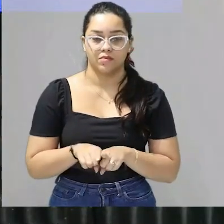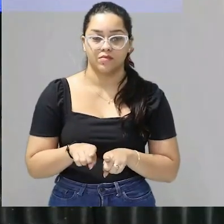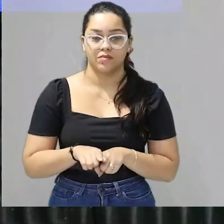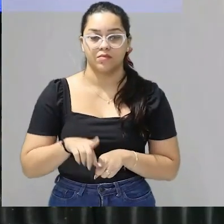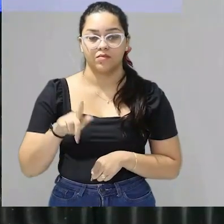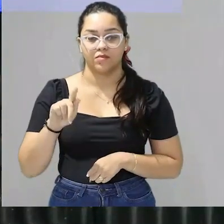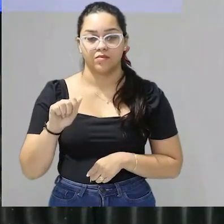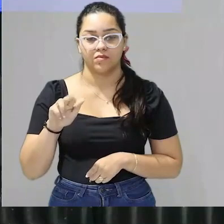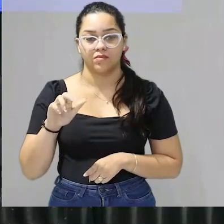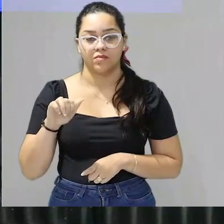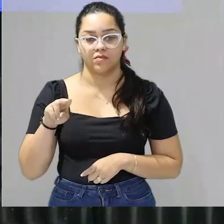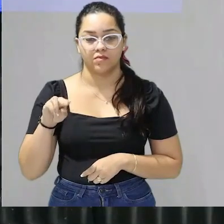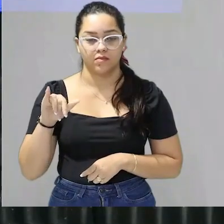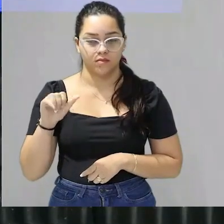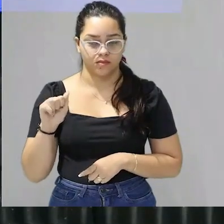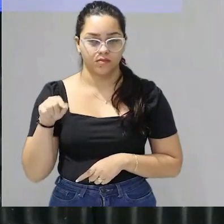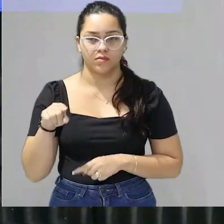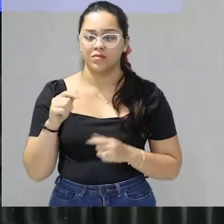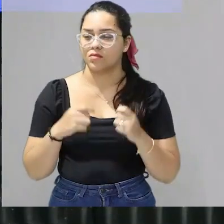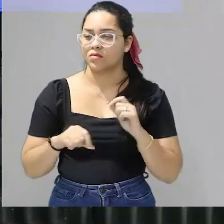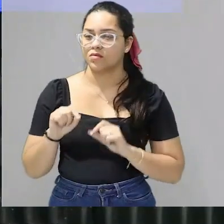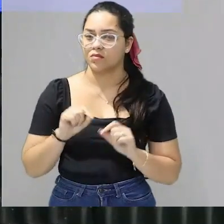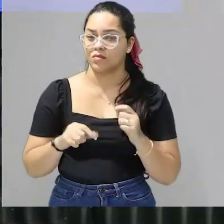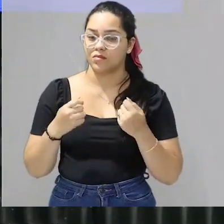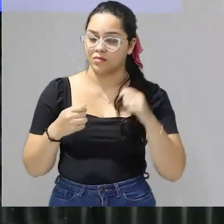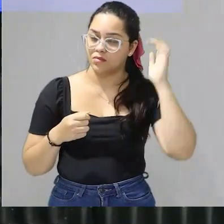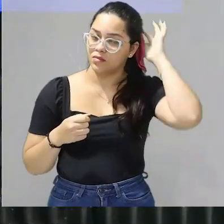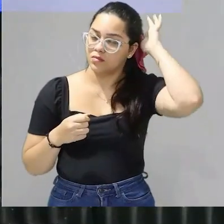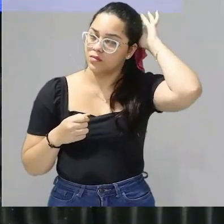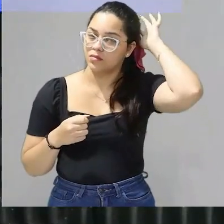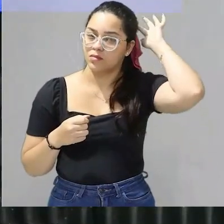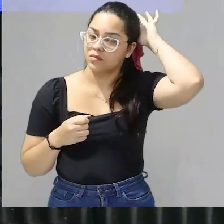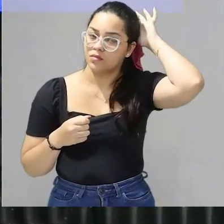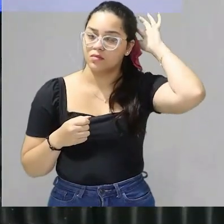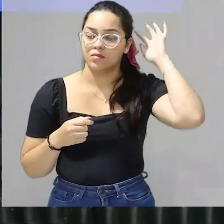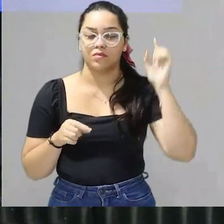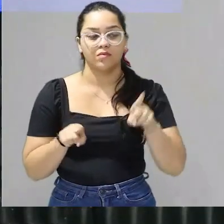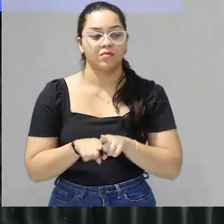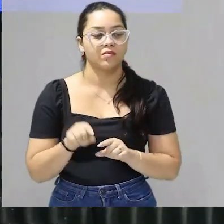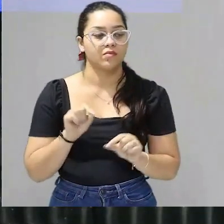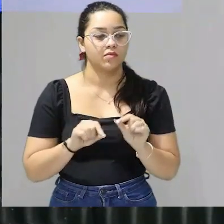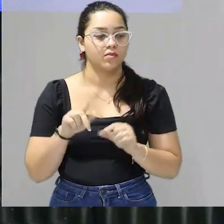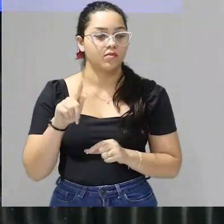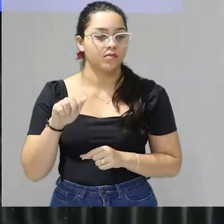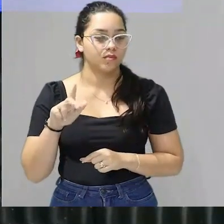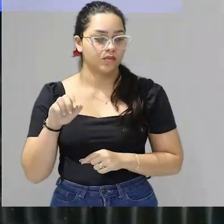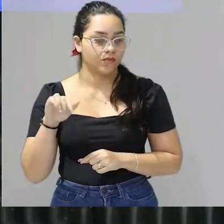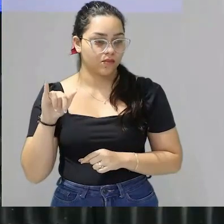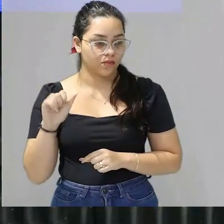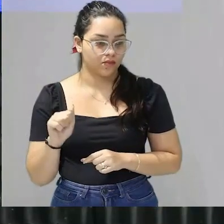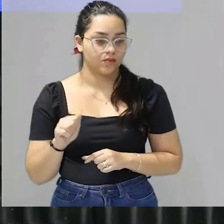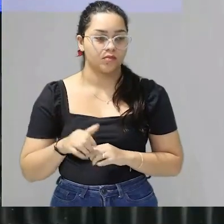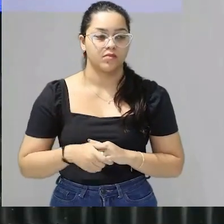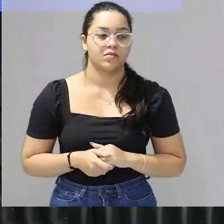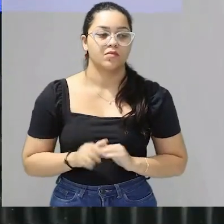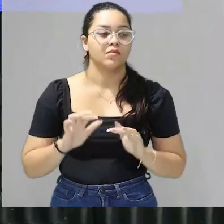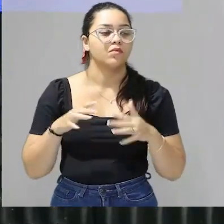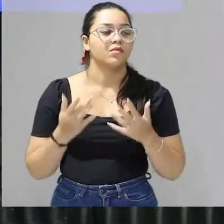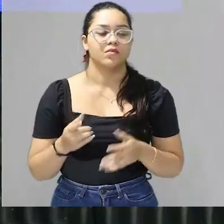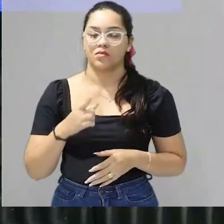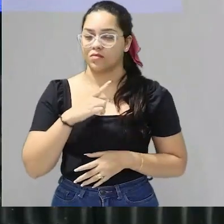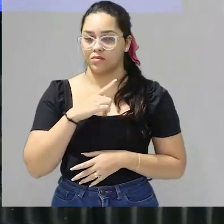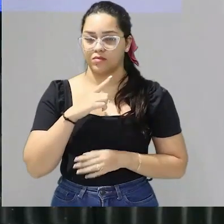garantia o que que você vai ter que se dissertar? você vai ter que dissertar sobre a garantia qual é a